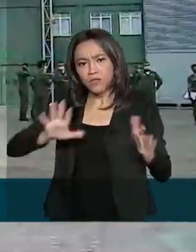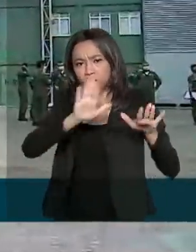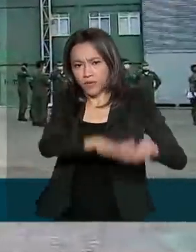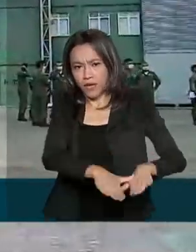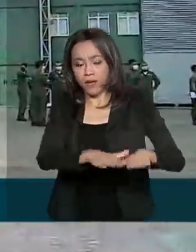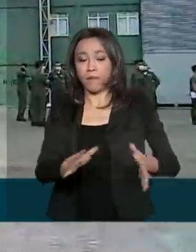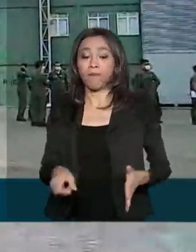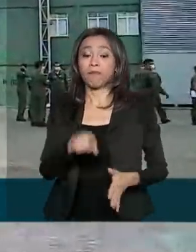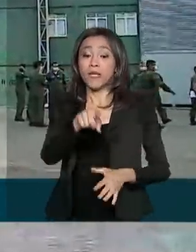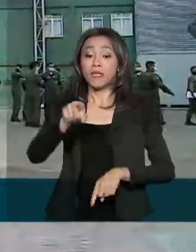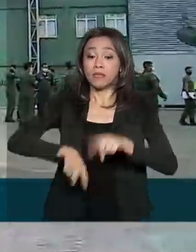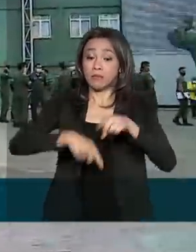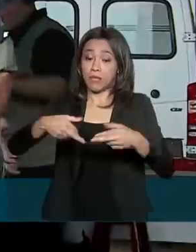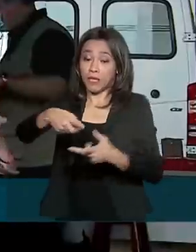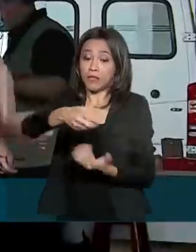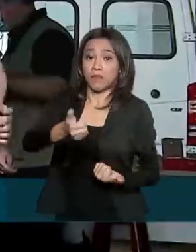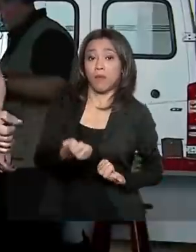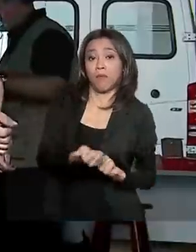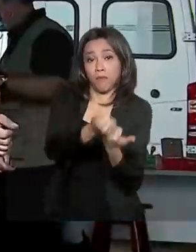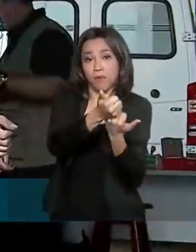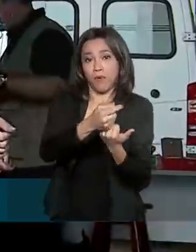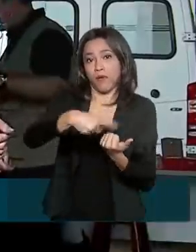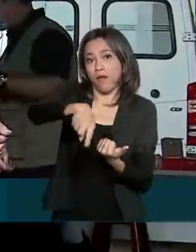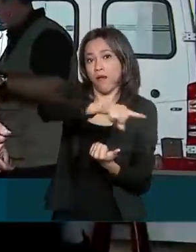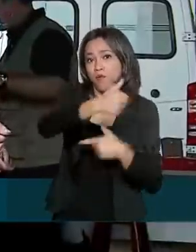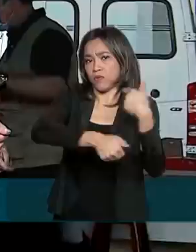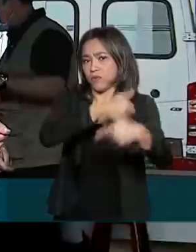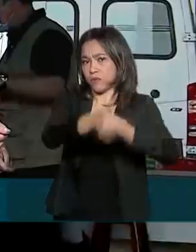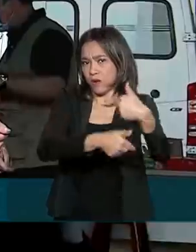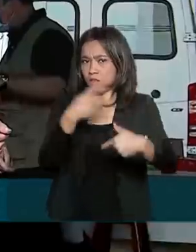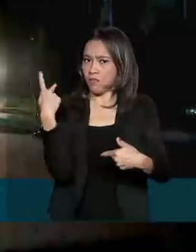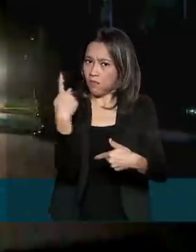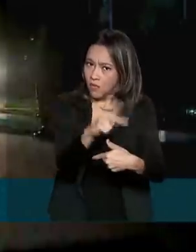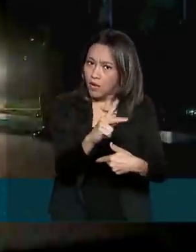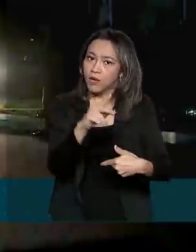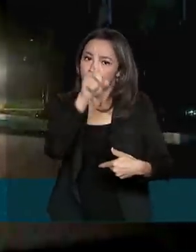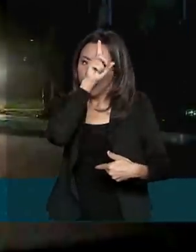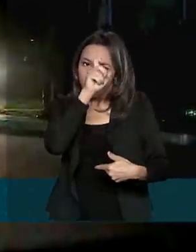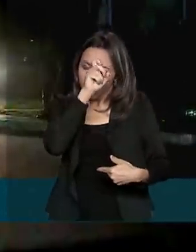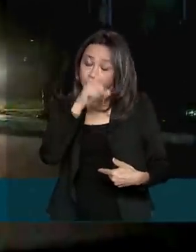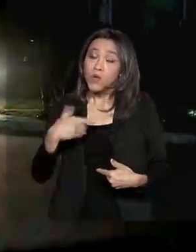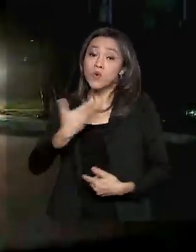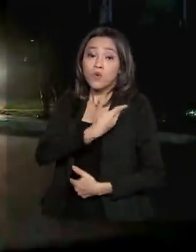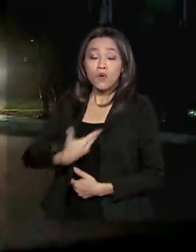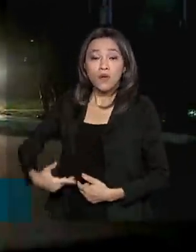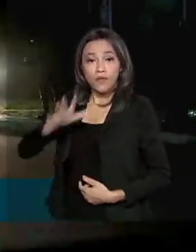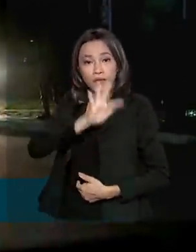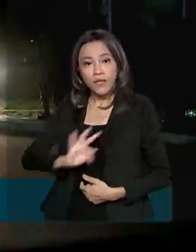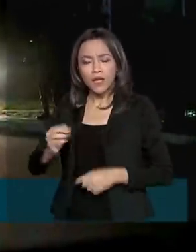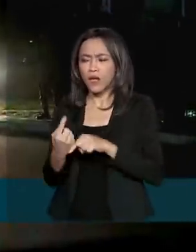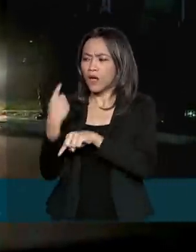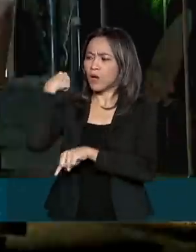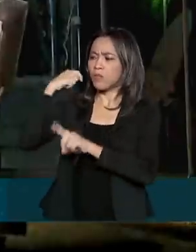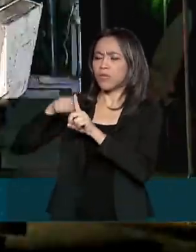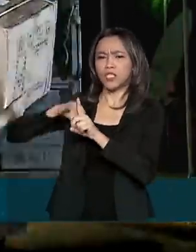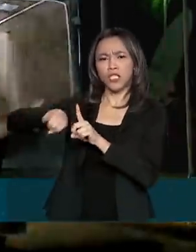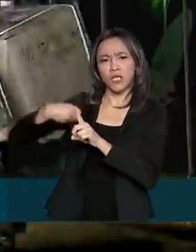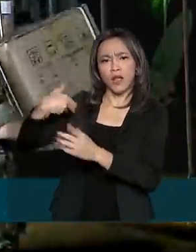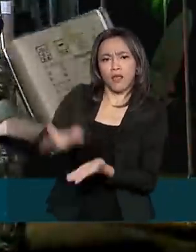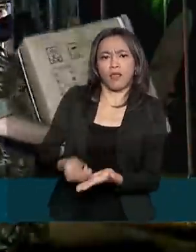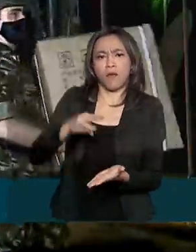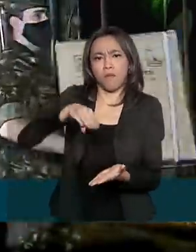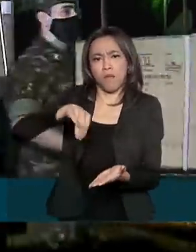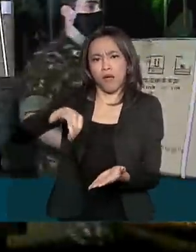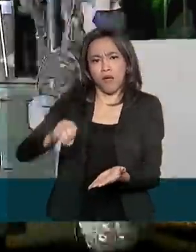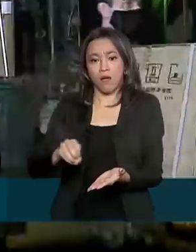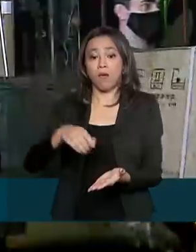diretamente para reforçar as unidades militares e o serviço de saúde indígena, o governo federal repassou de janeiro a maio deste ano mais